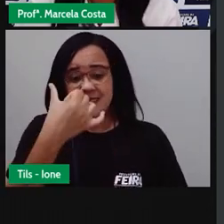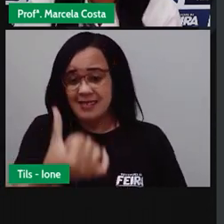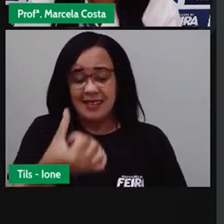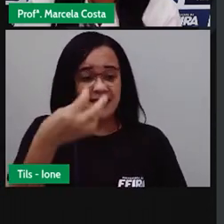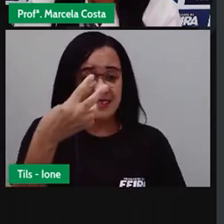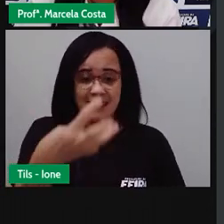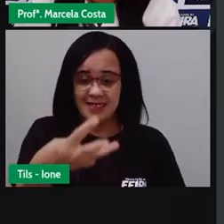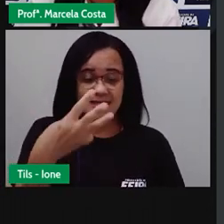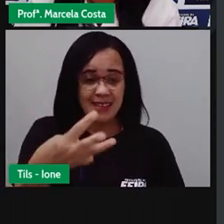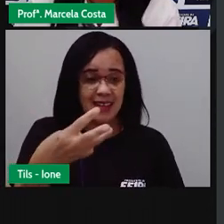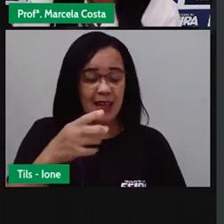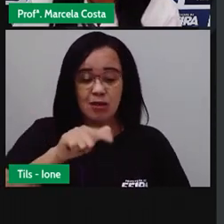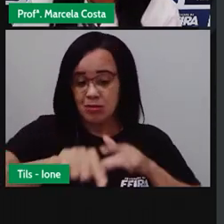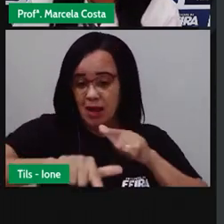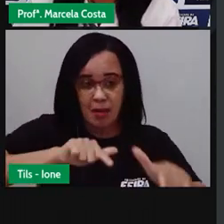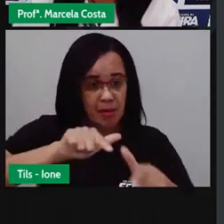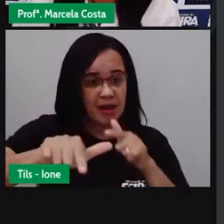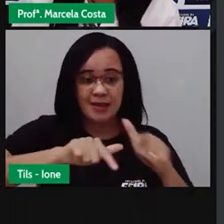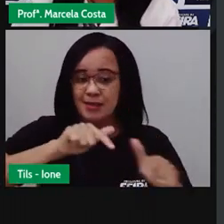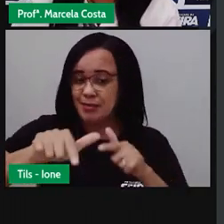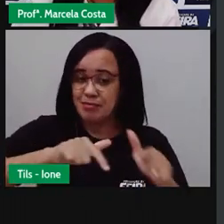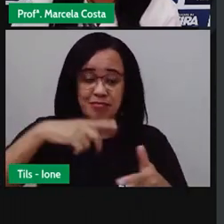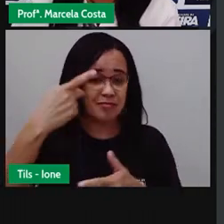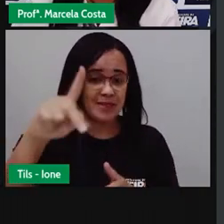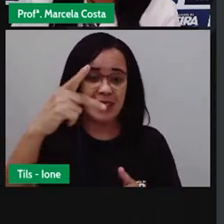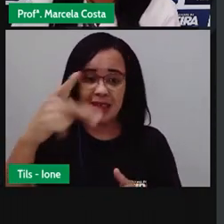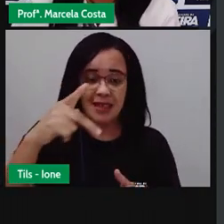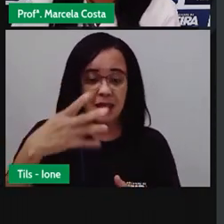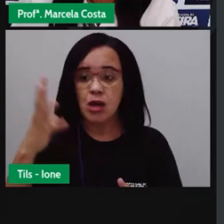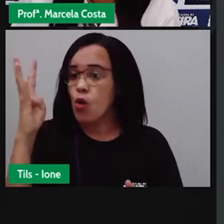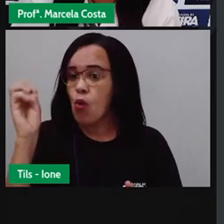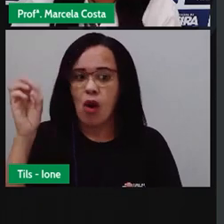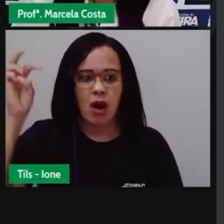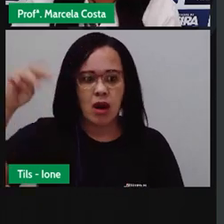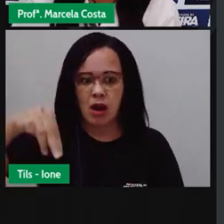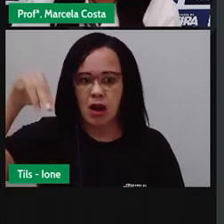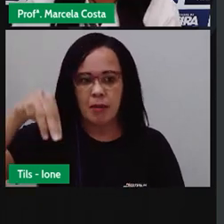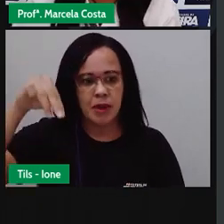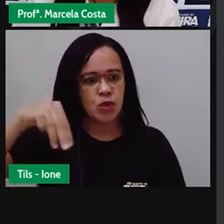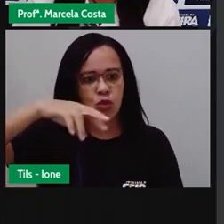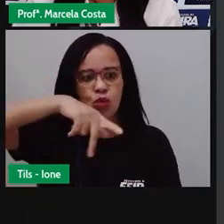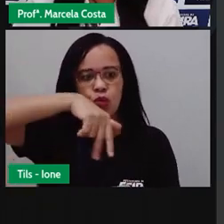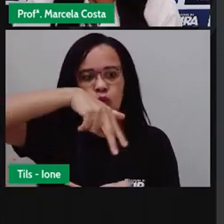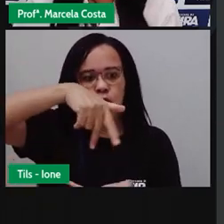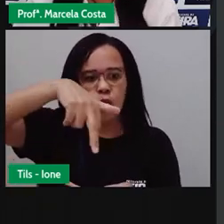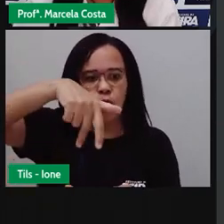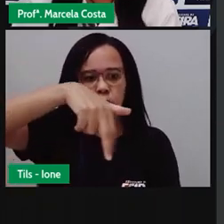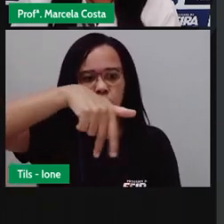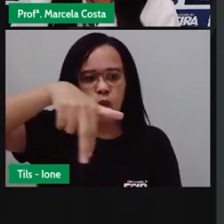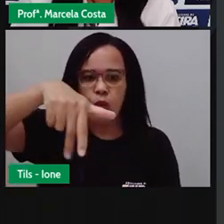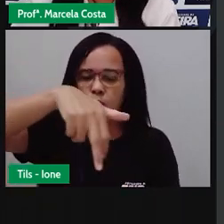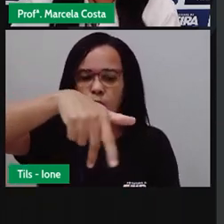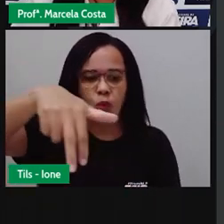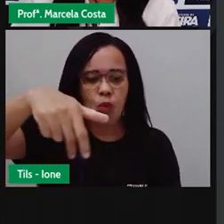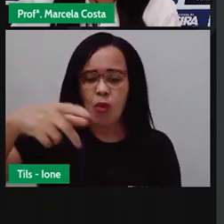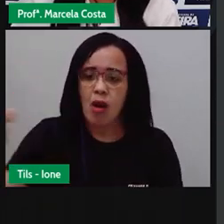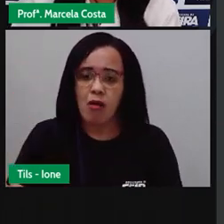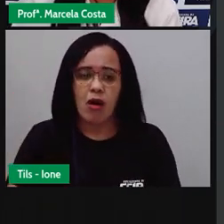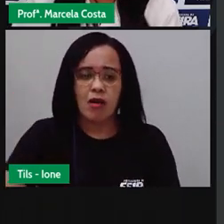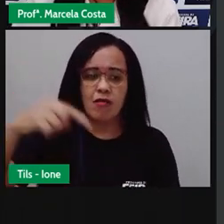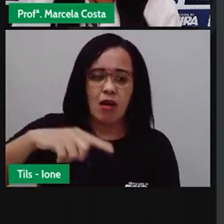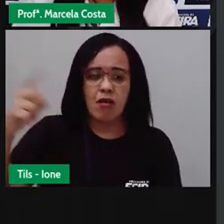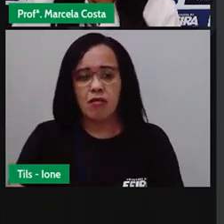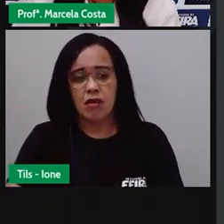Mas é o seu trabalho. São 40 minutos andando. Nesse tempo, eu consigo ir e voltar do